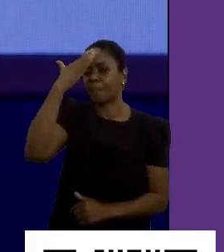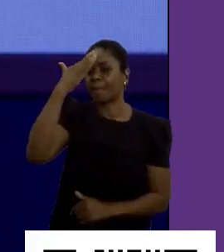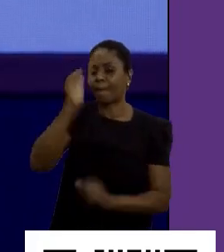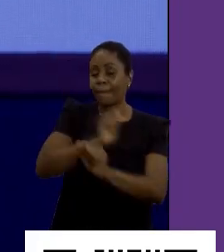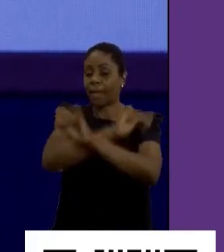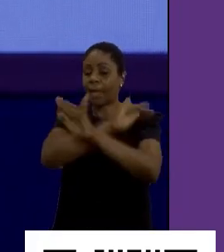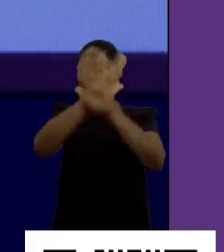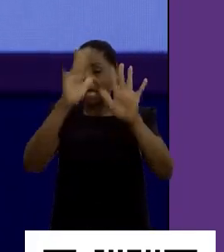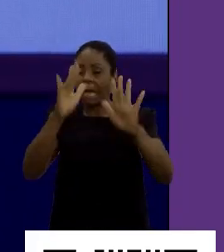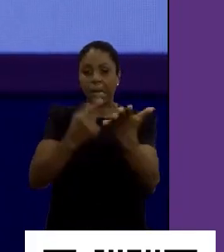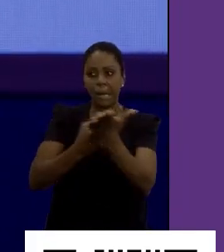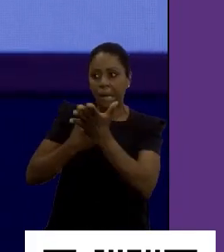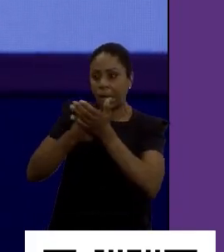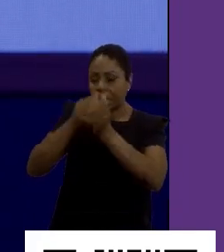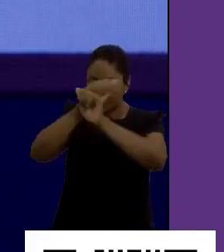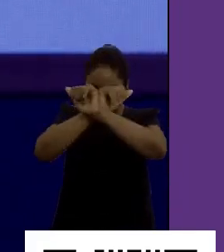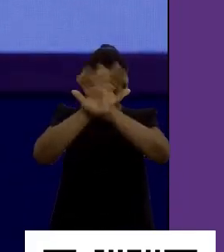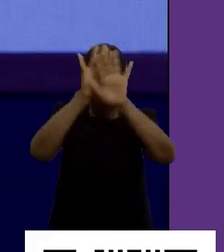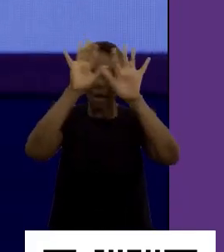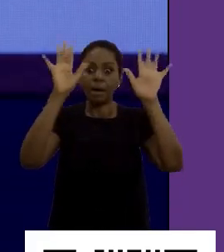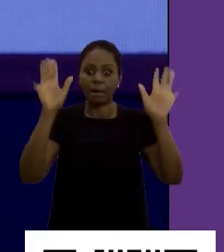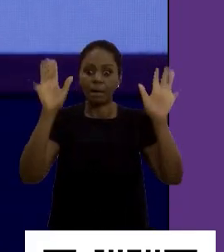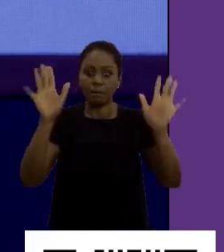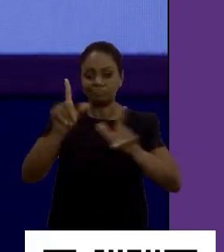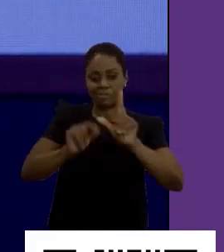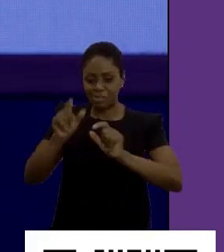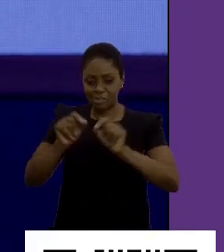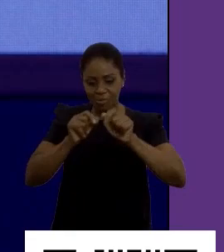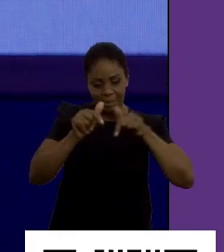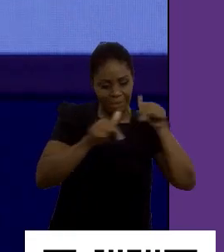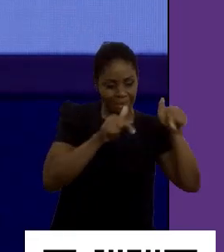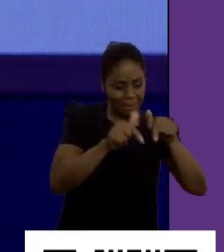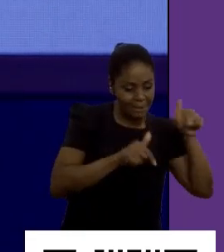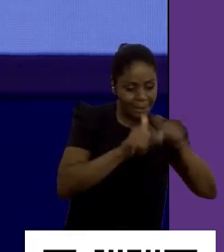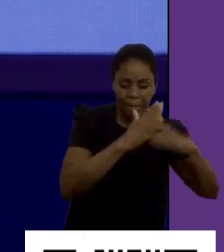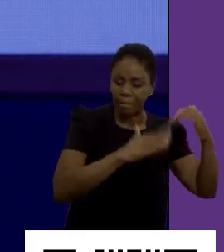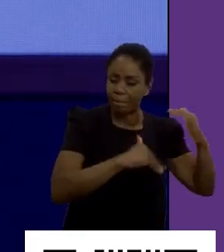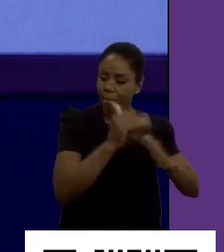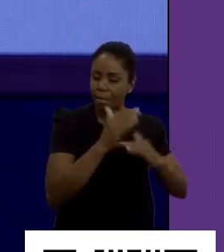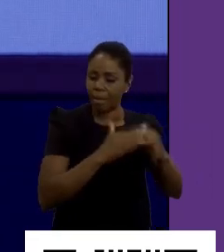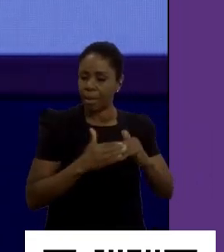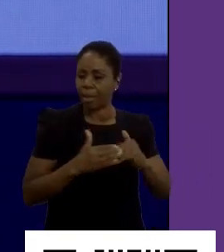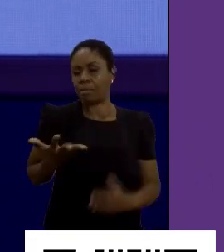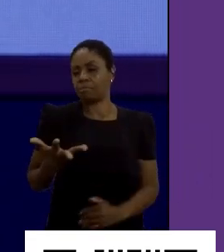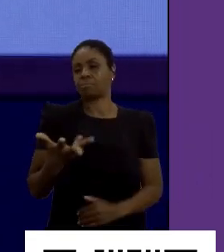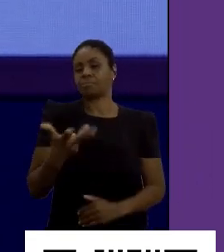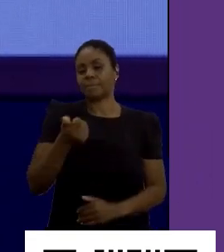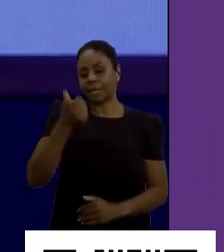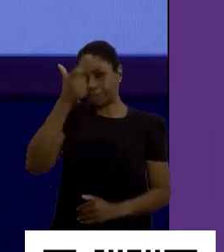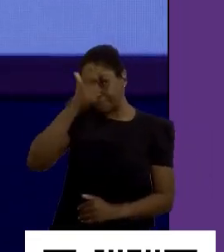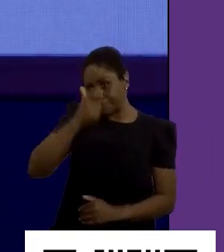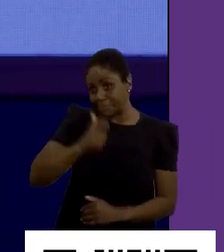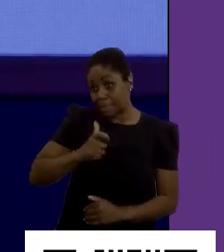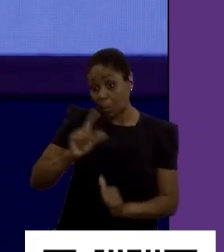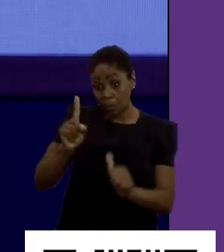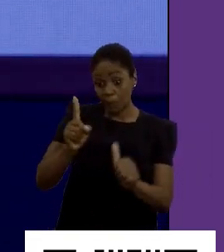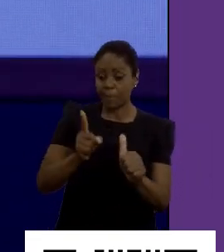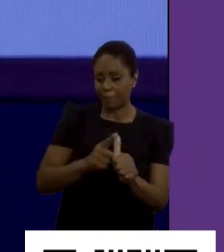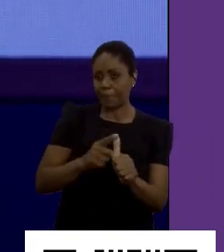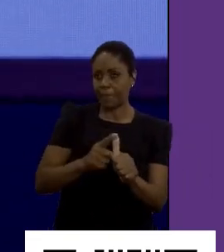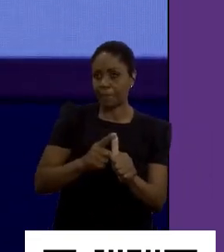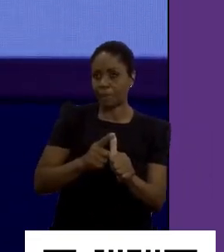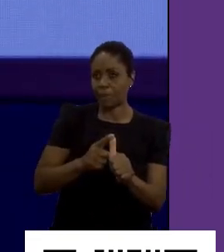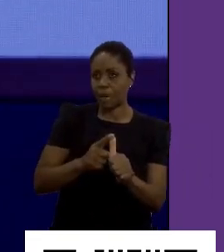se eu tiver ajuda para entender isso melhor, eu vou escolher as carreiras com mais habilidade para mim. Então, eu acho que o primeiro ponto é isso.